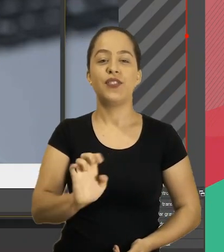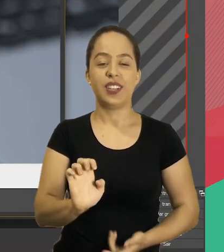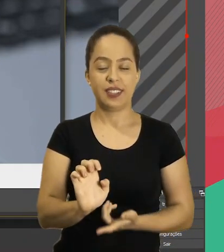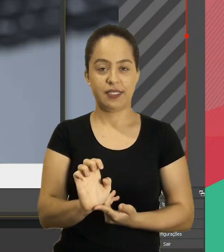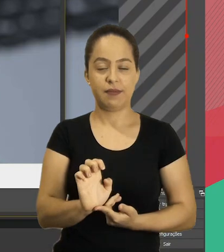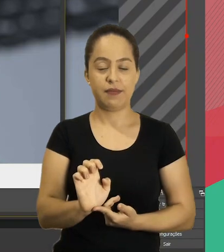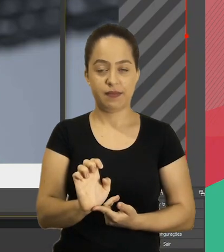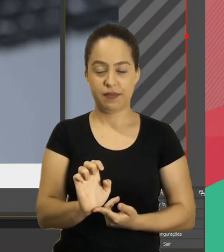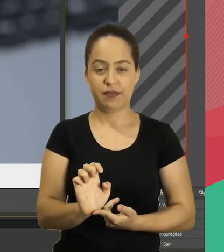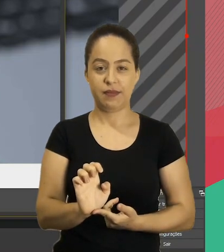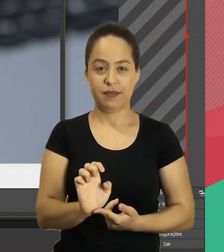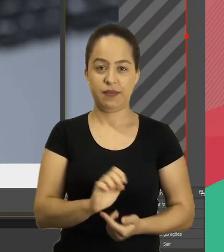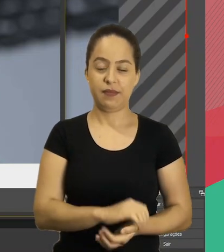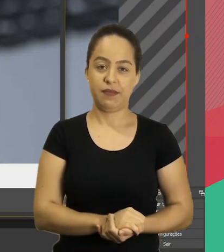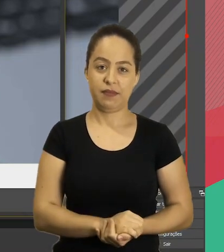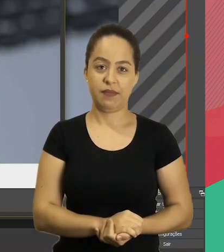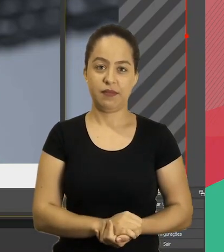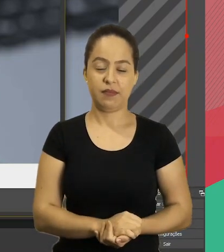Vou botar live.